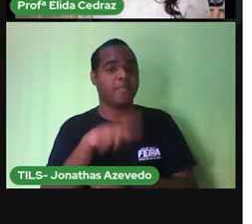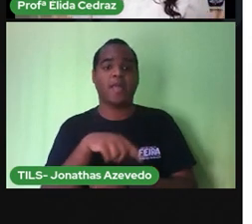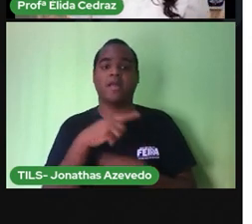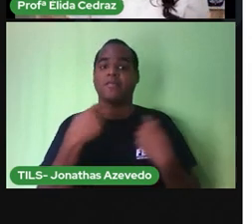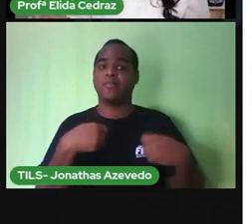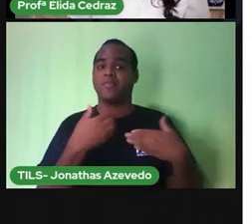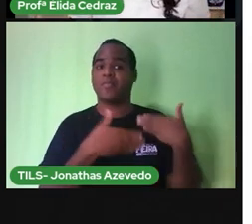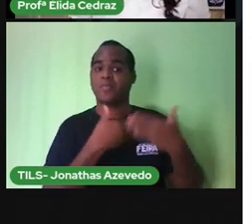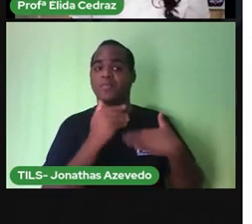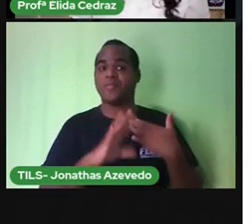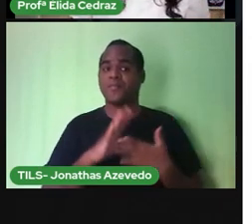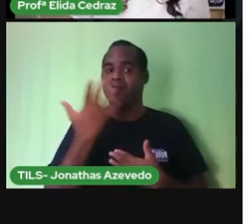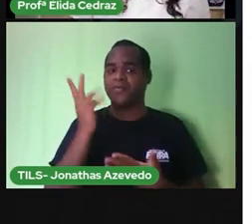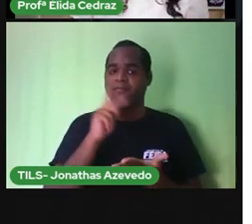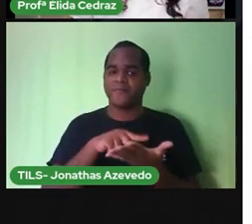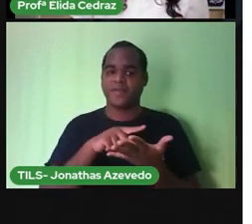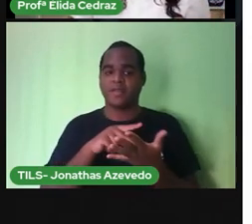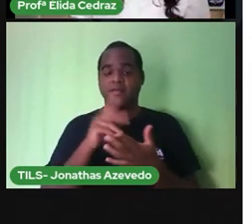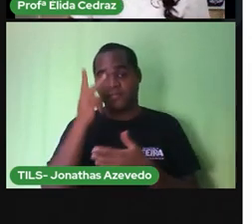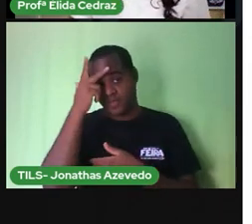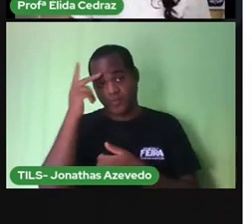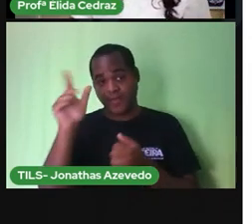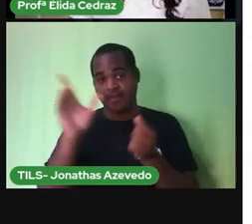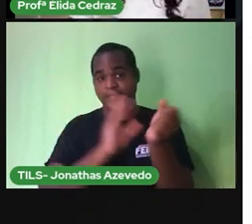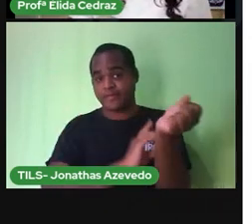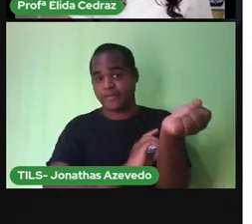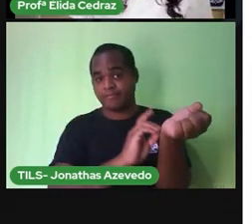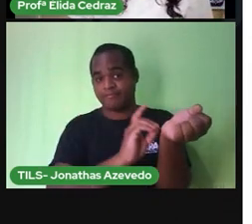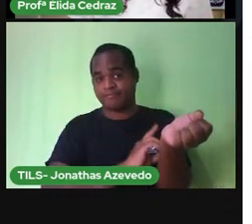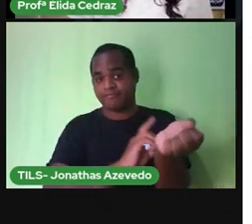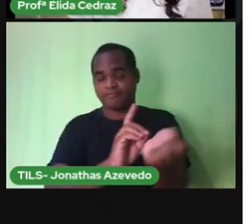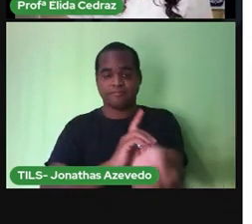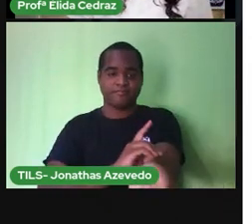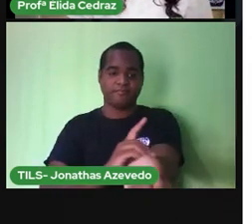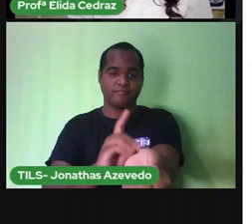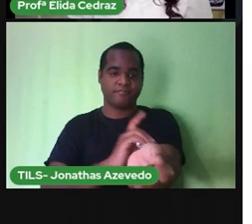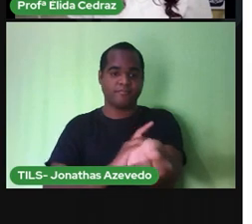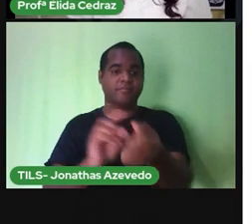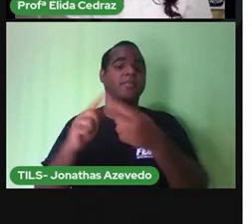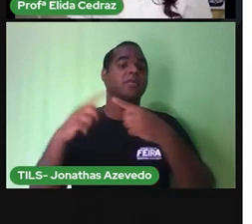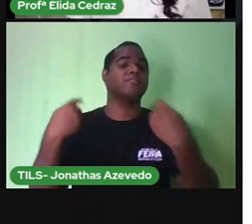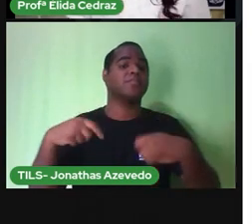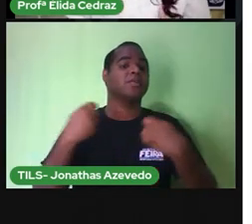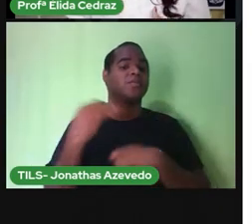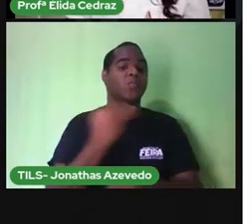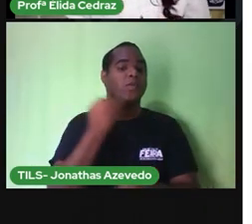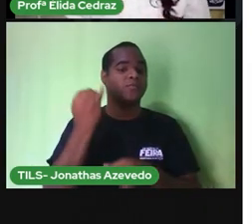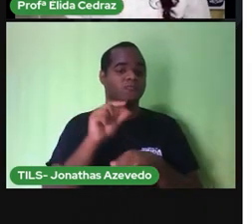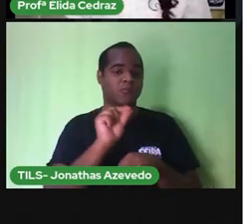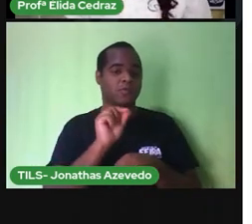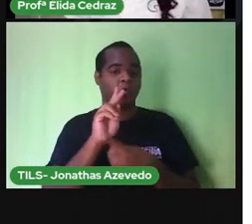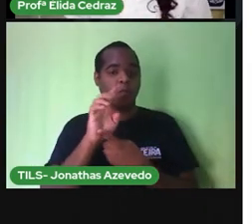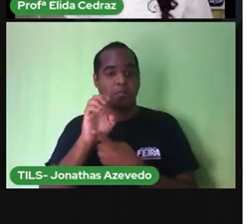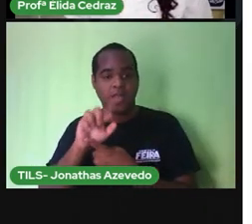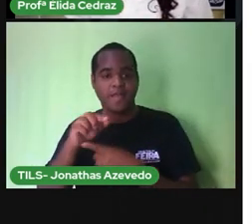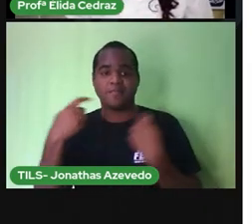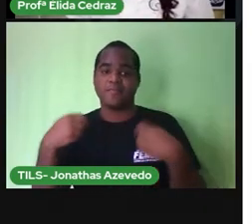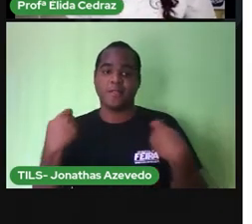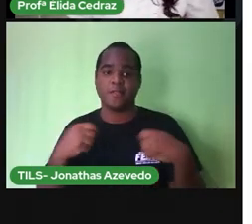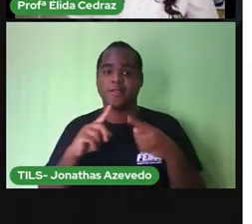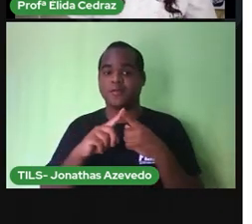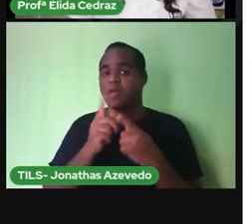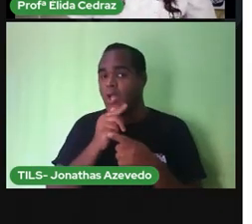Por exemplo, as pessoas que têm diabetes, precisa cuidar muito bem dos seus pés, precisa enxugar